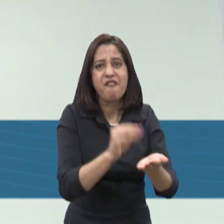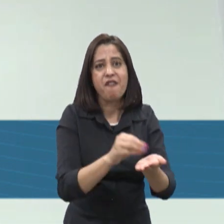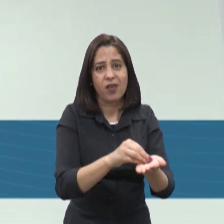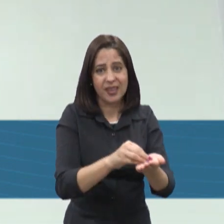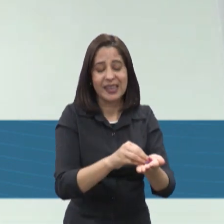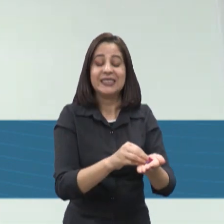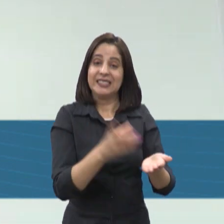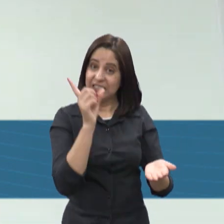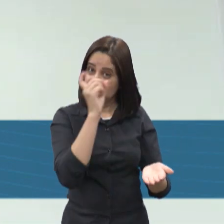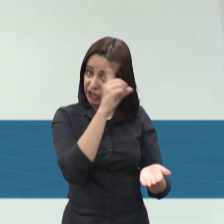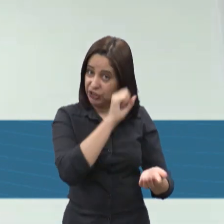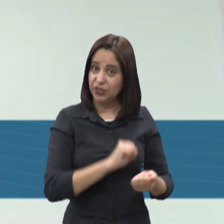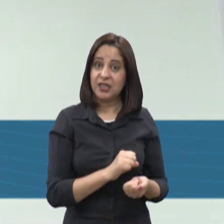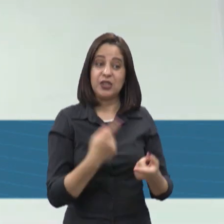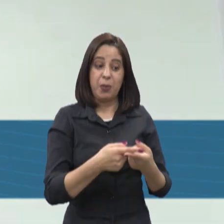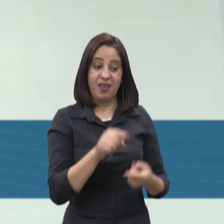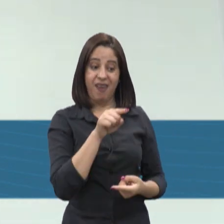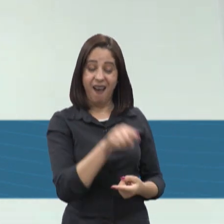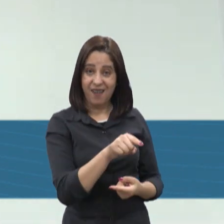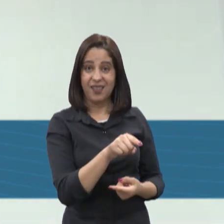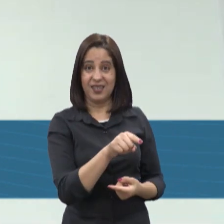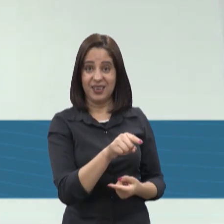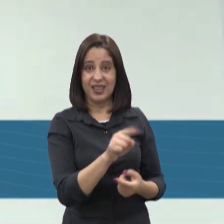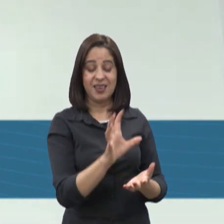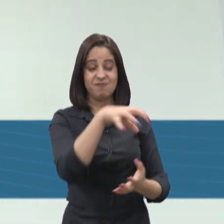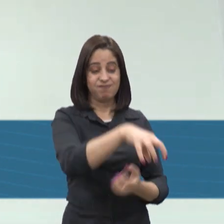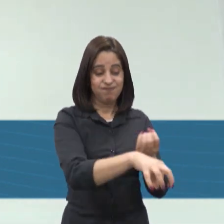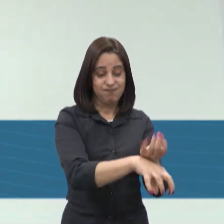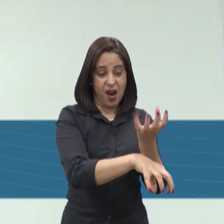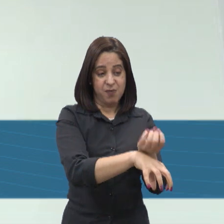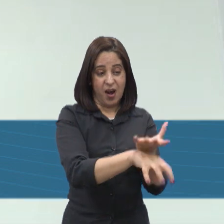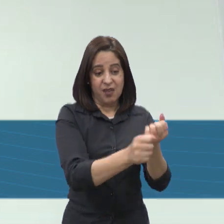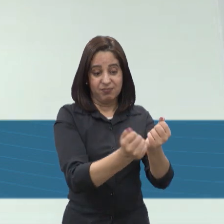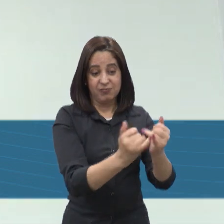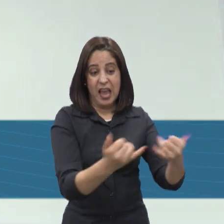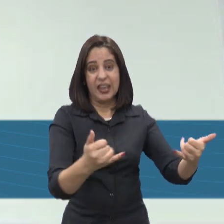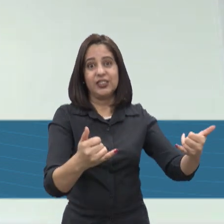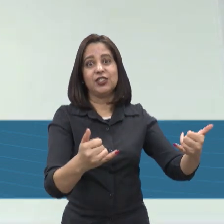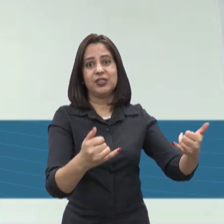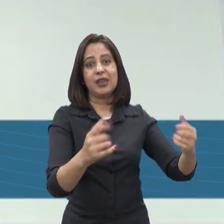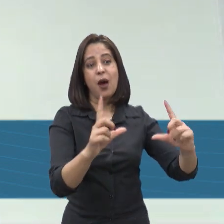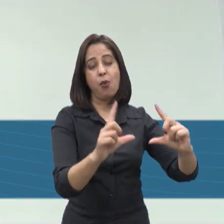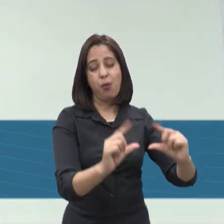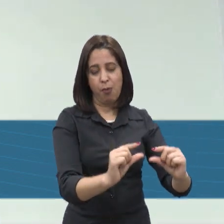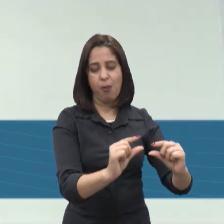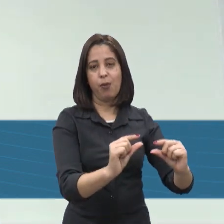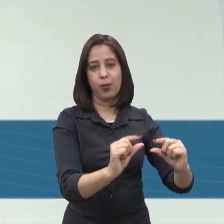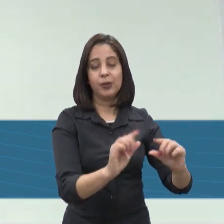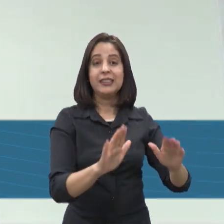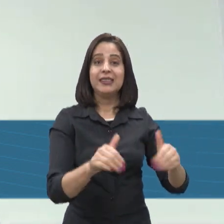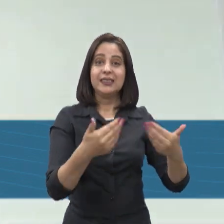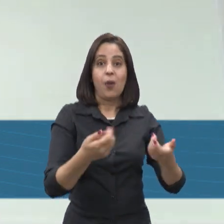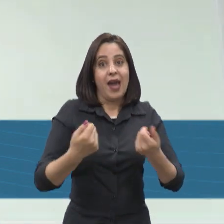dificuldades que essas usinas passam a gerar menos energia. E aí, quando passa a gerar menos energia,